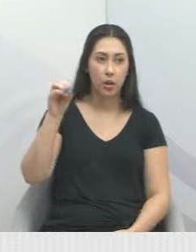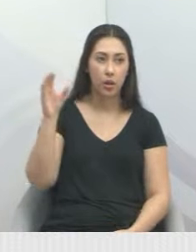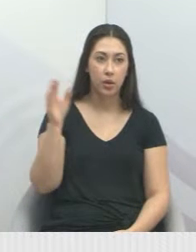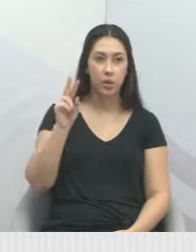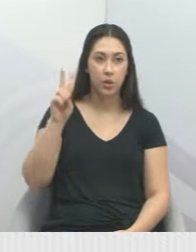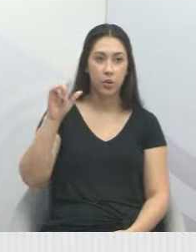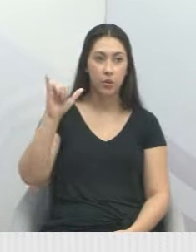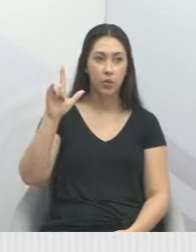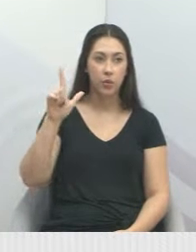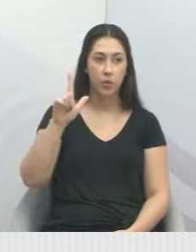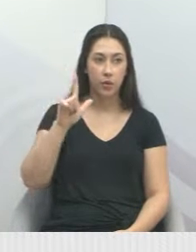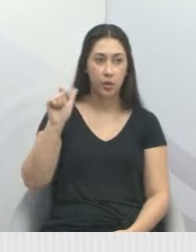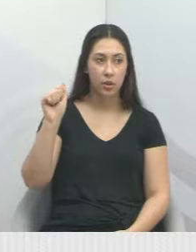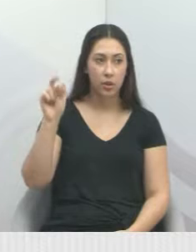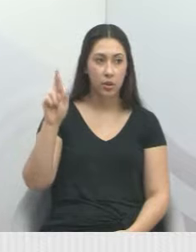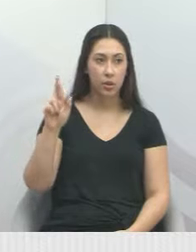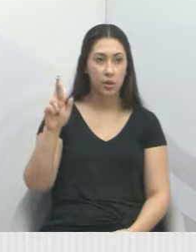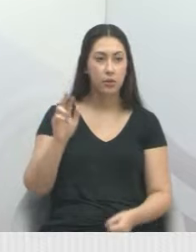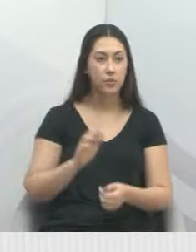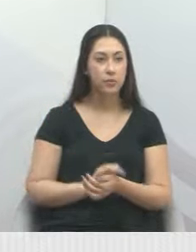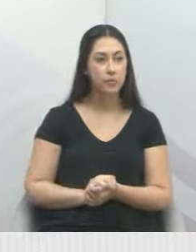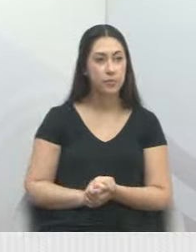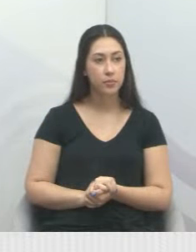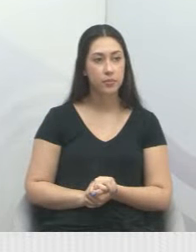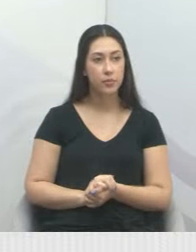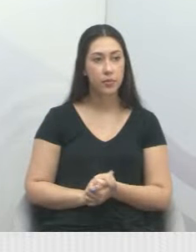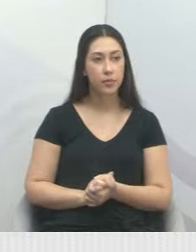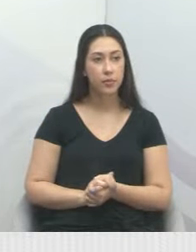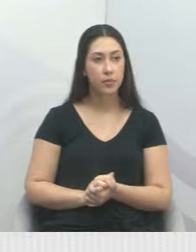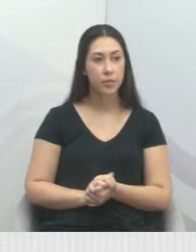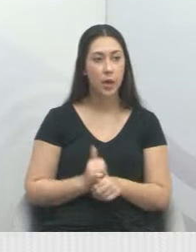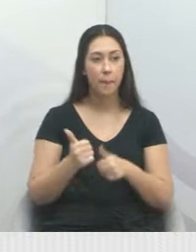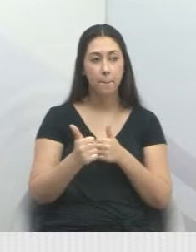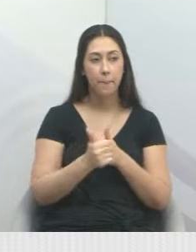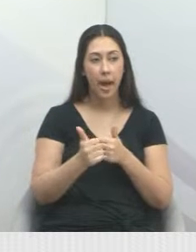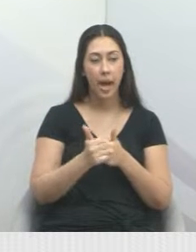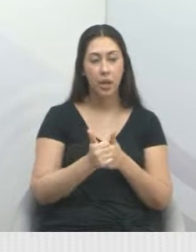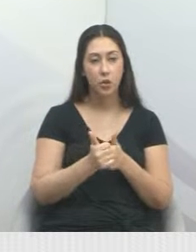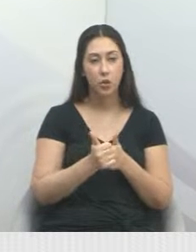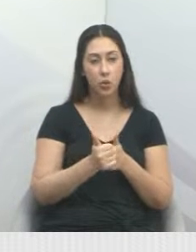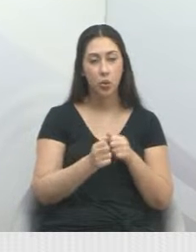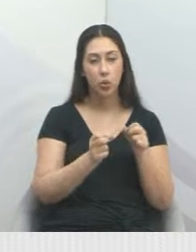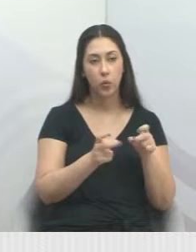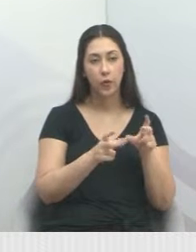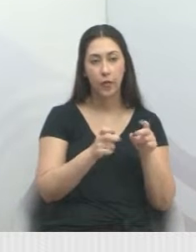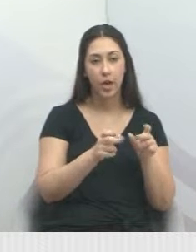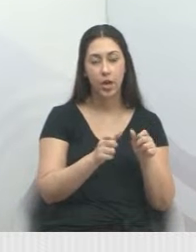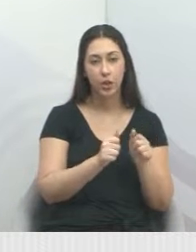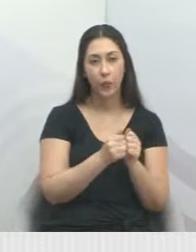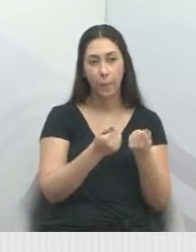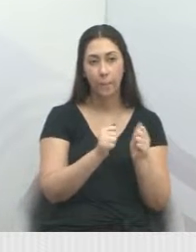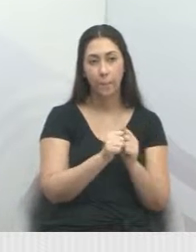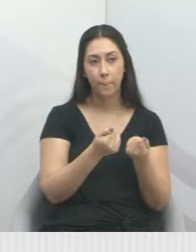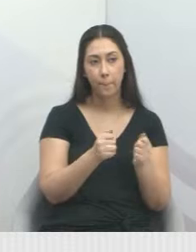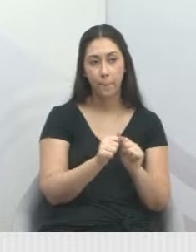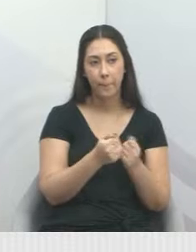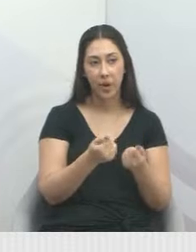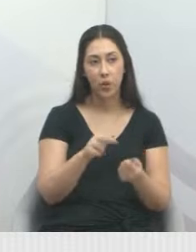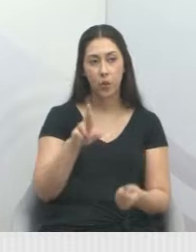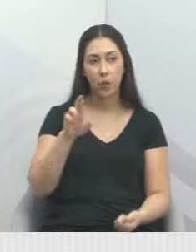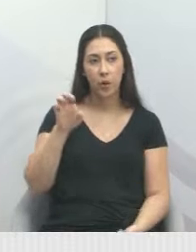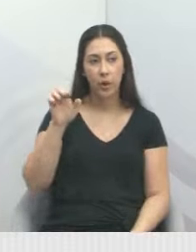frente à